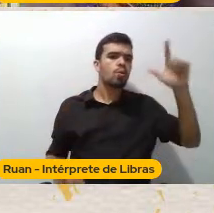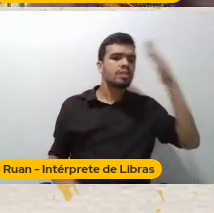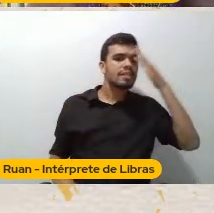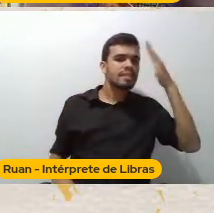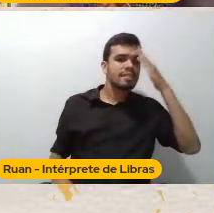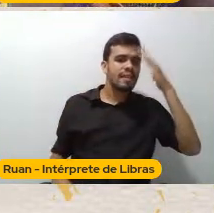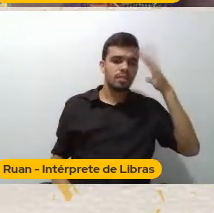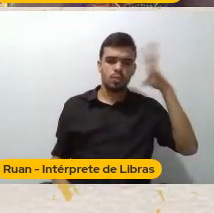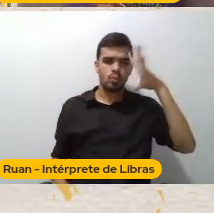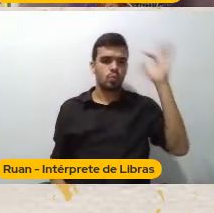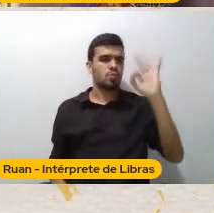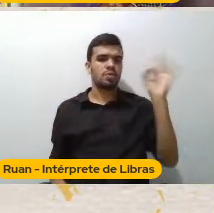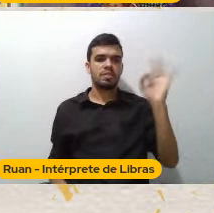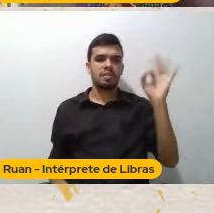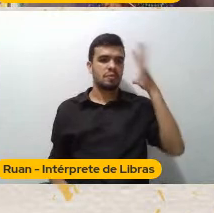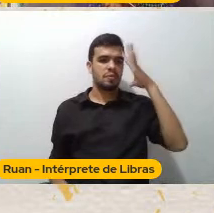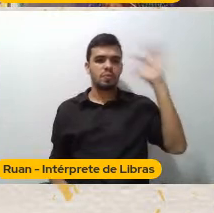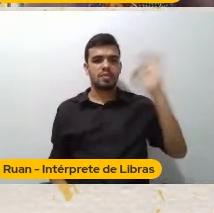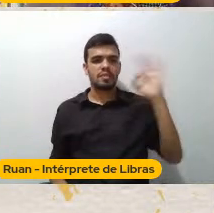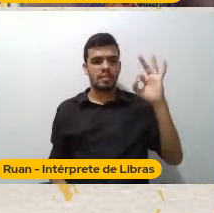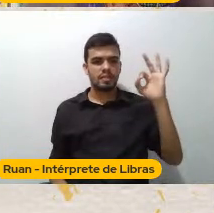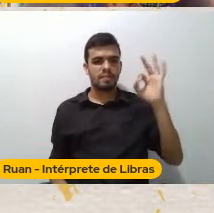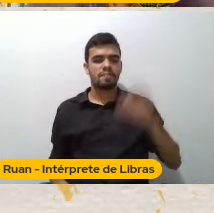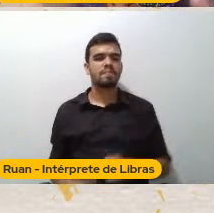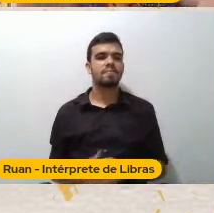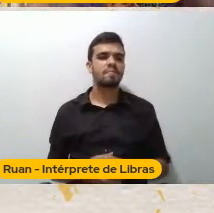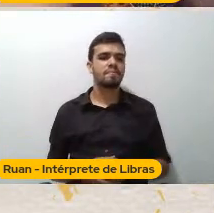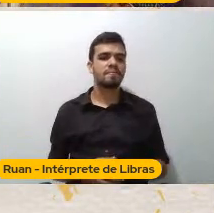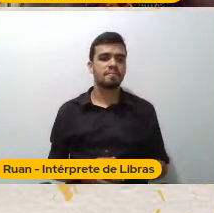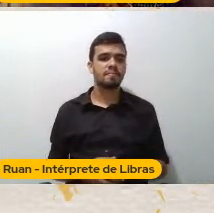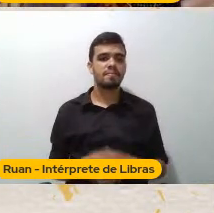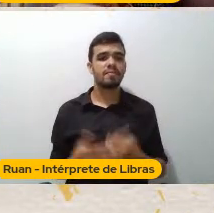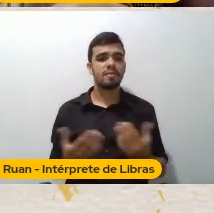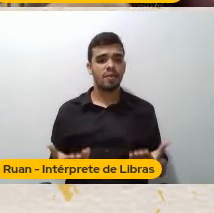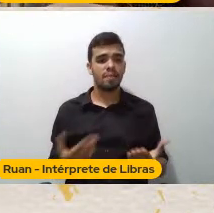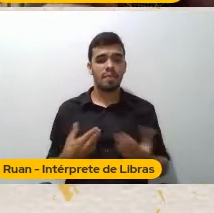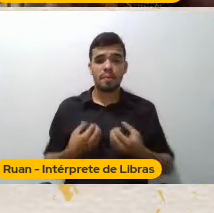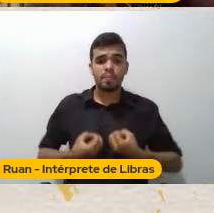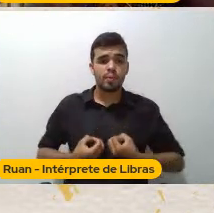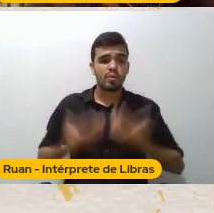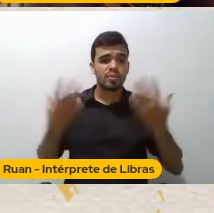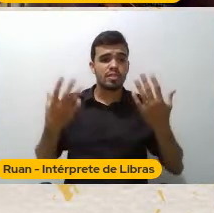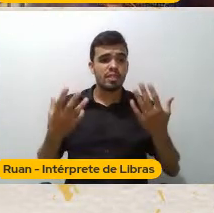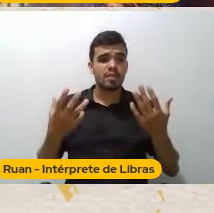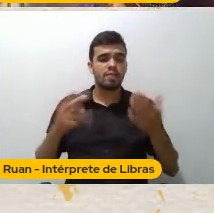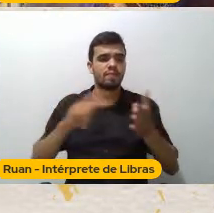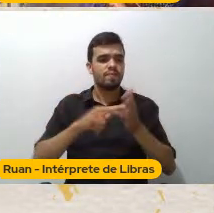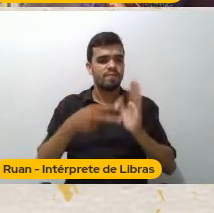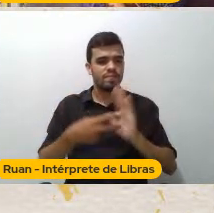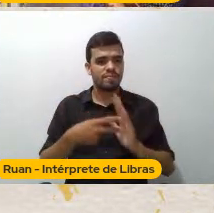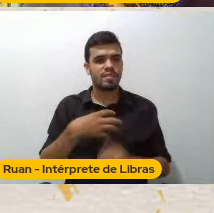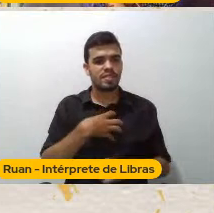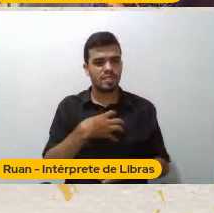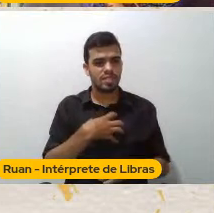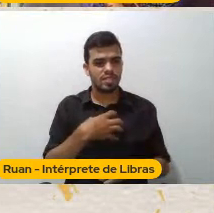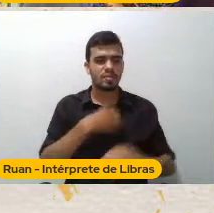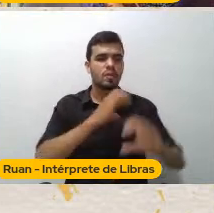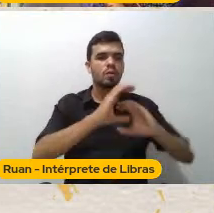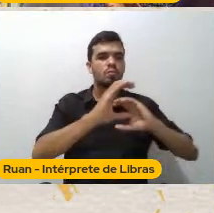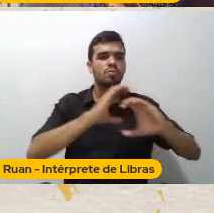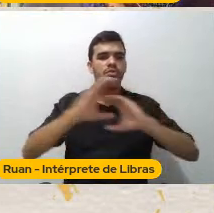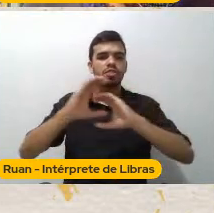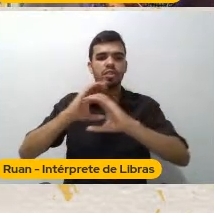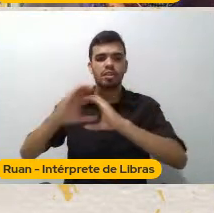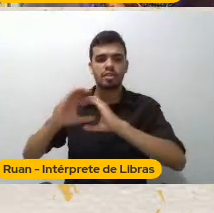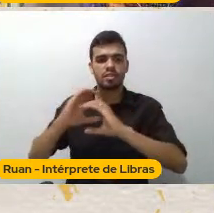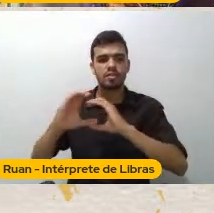também Então Quer dizer Essa produção de efeito De sentido Na relação da comunicação É importantíssima Para